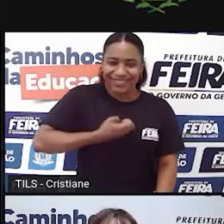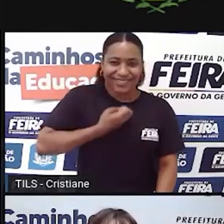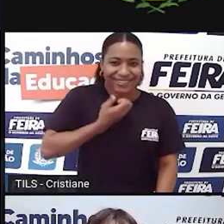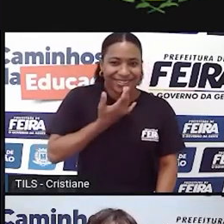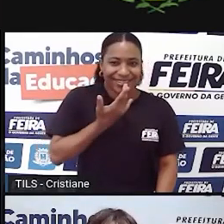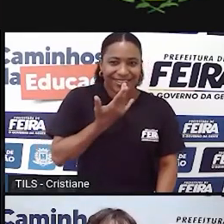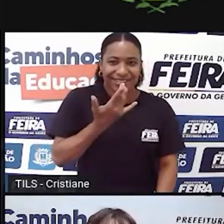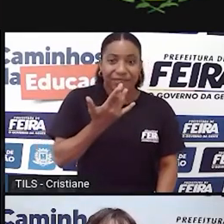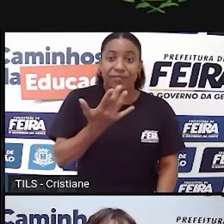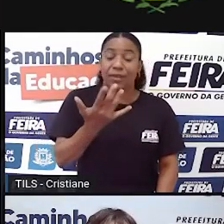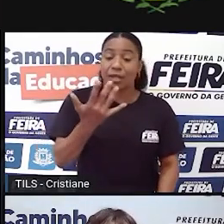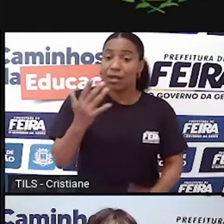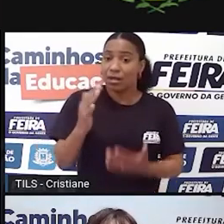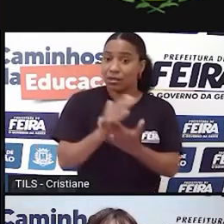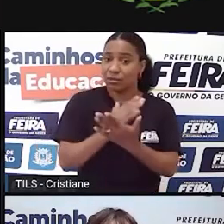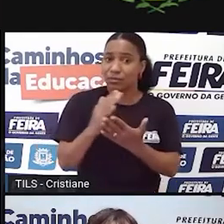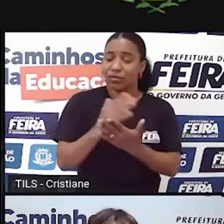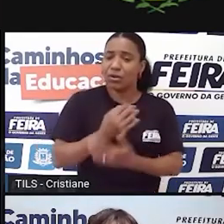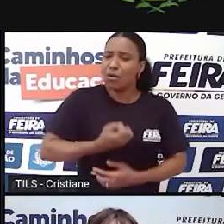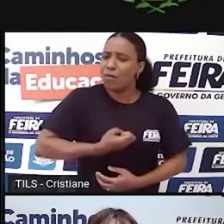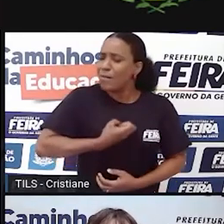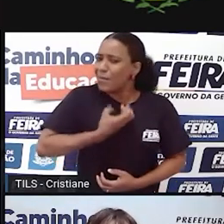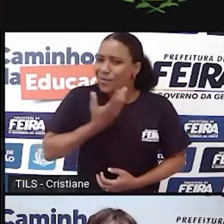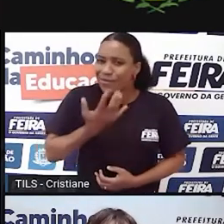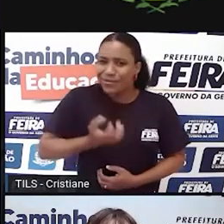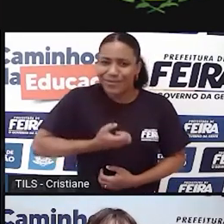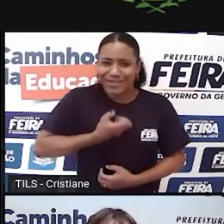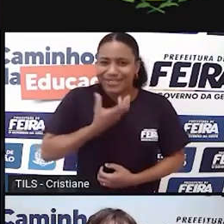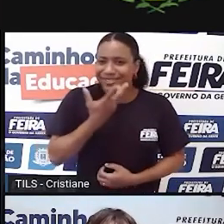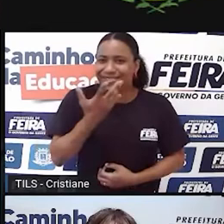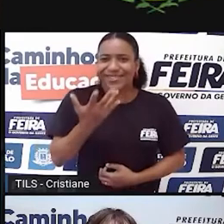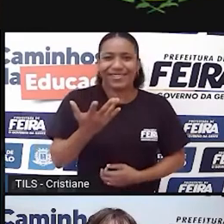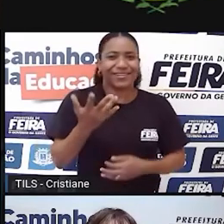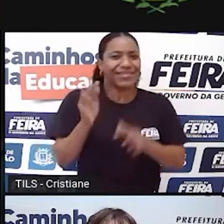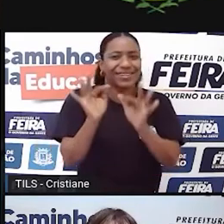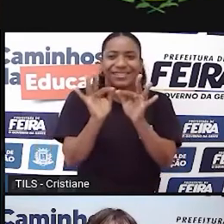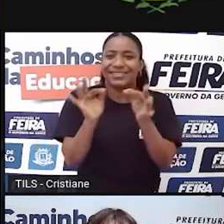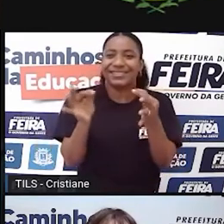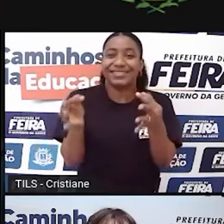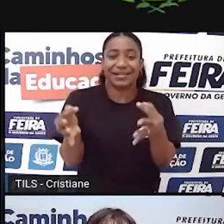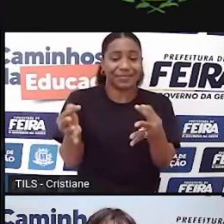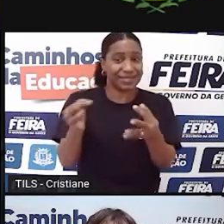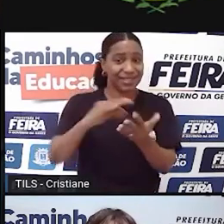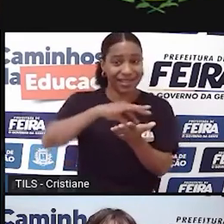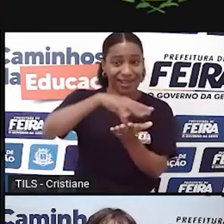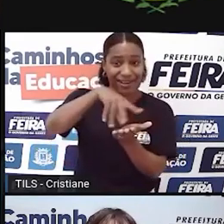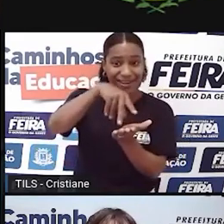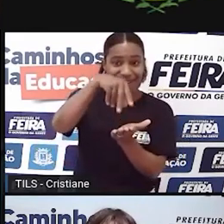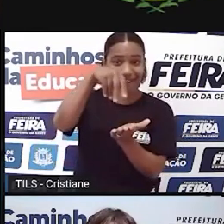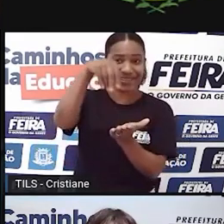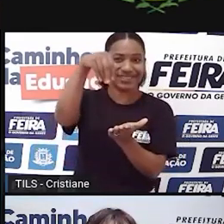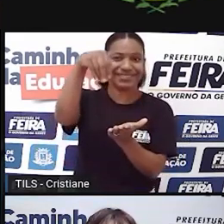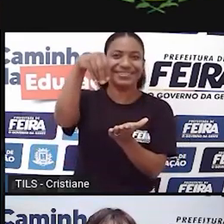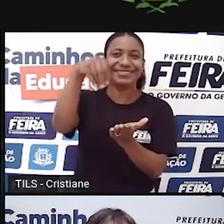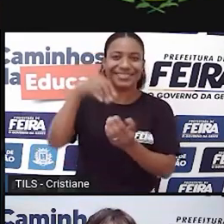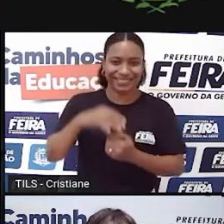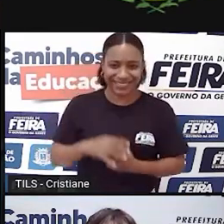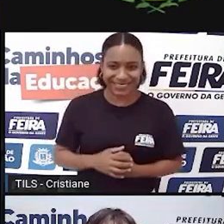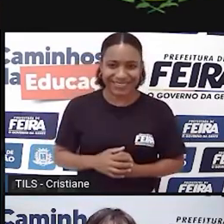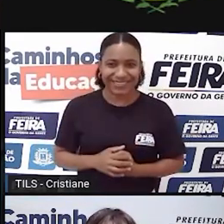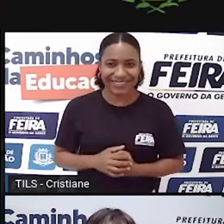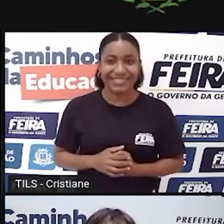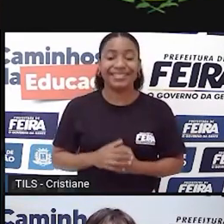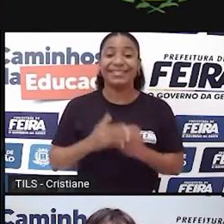E aí eu achei que a gente precisava conversar um pouquinho sobre isso, sobre essa expressão artística que é a poesia. Então,